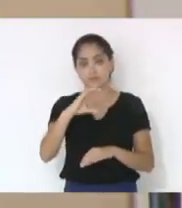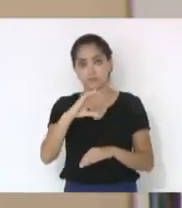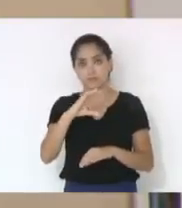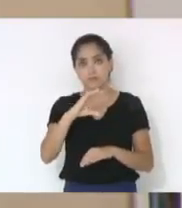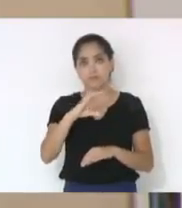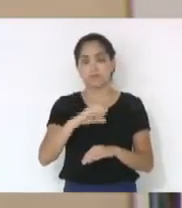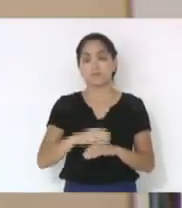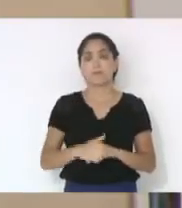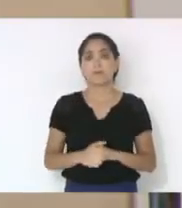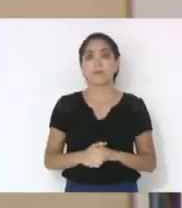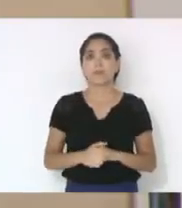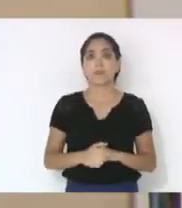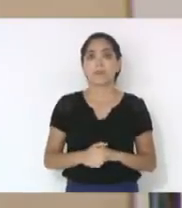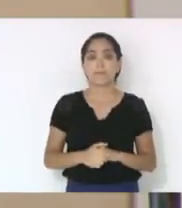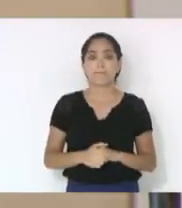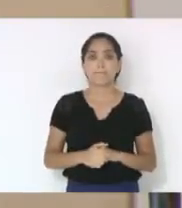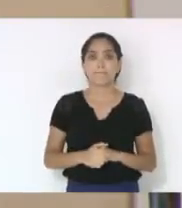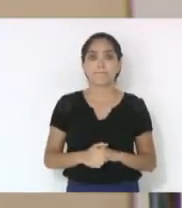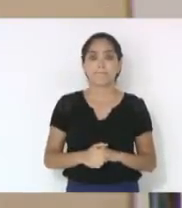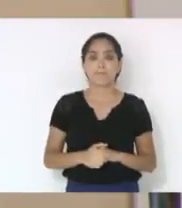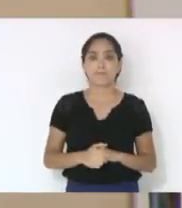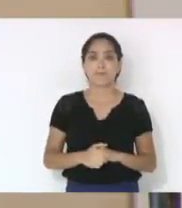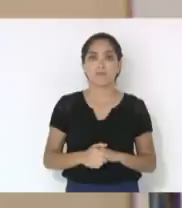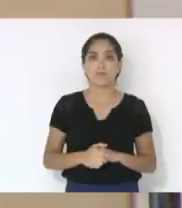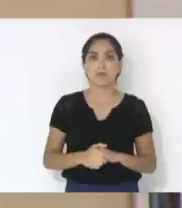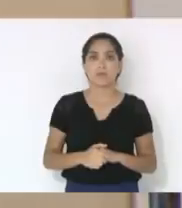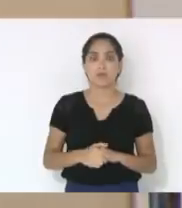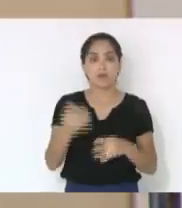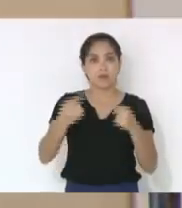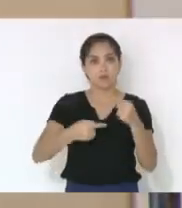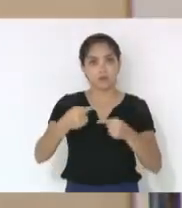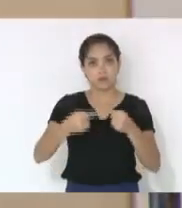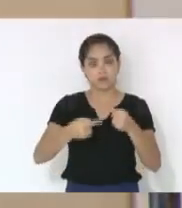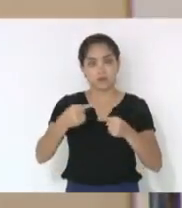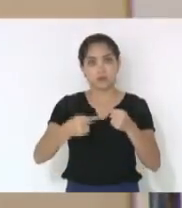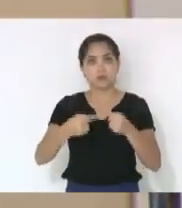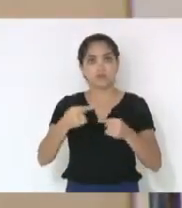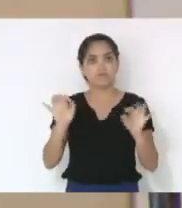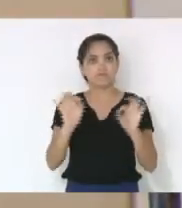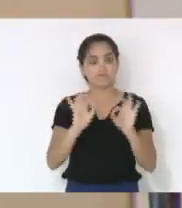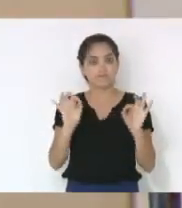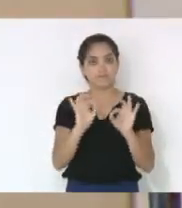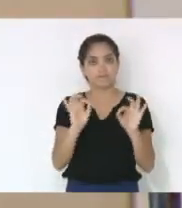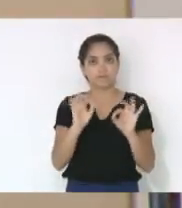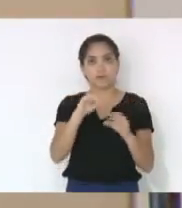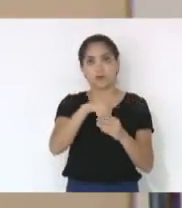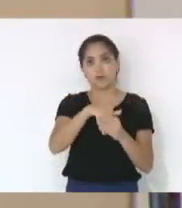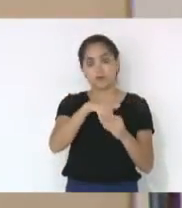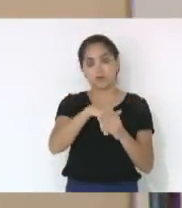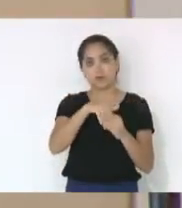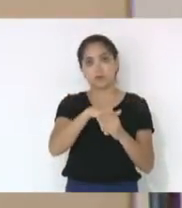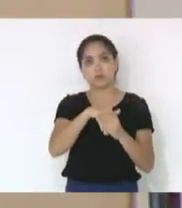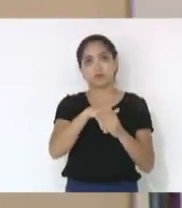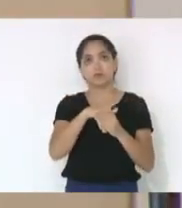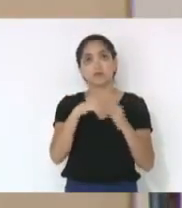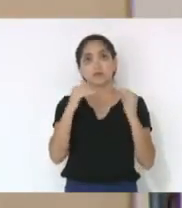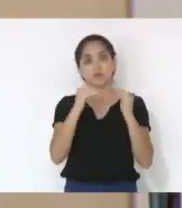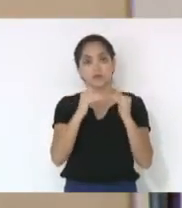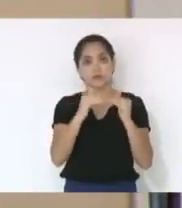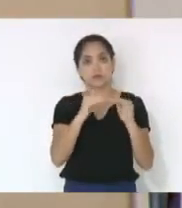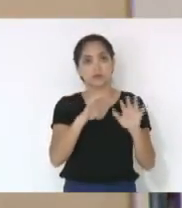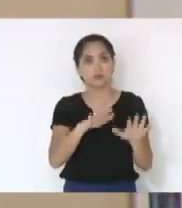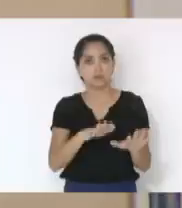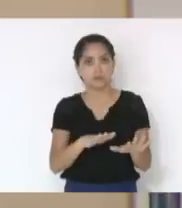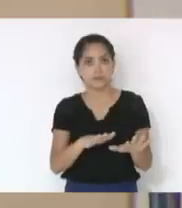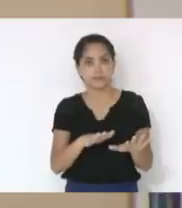adota outras providências em discussão, não haveria quem queira discutir, em votação. Quem estiver de acordo